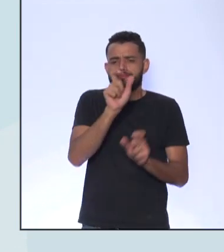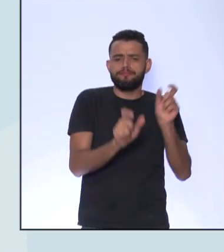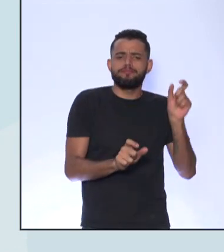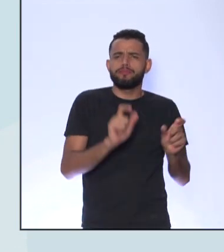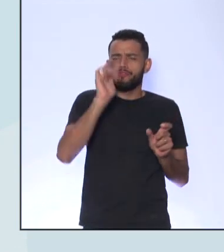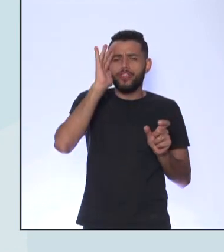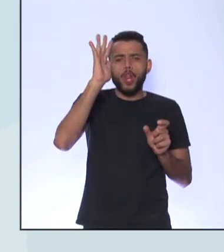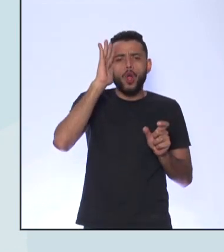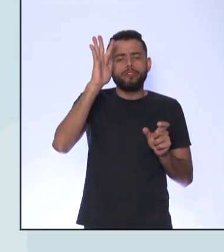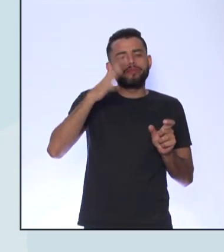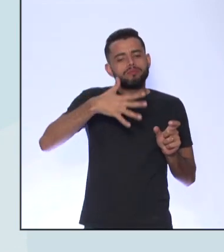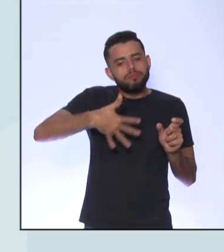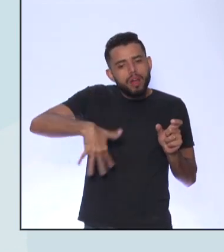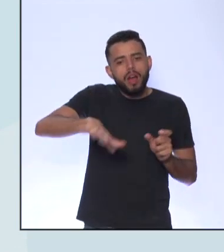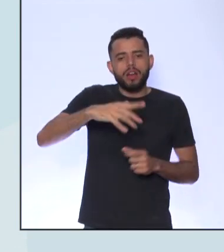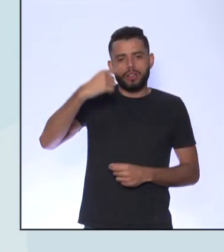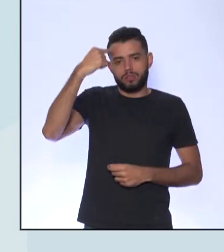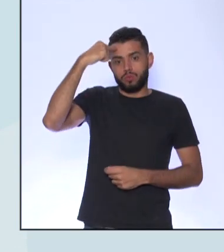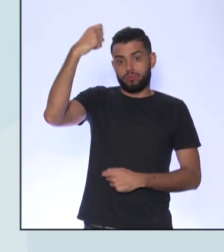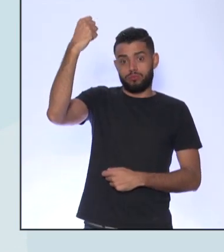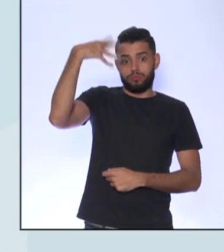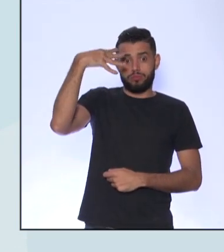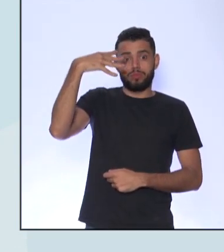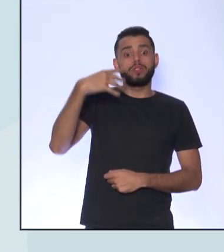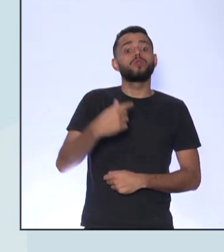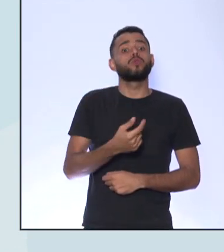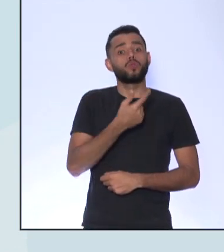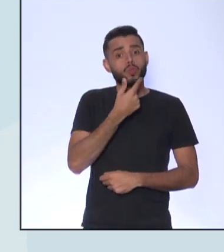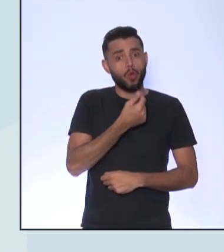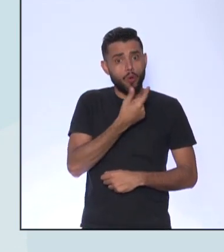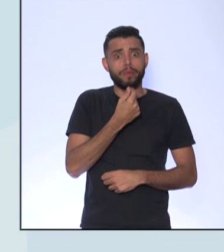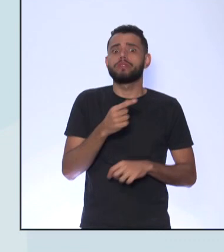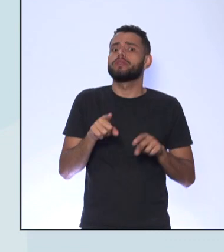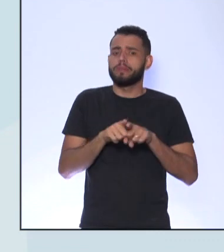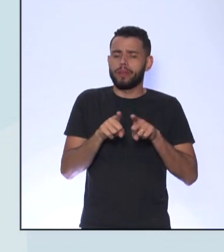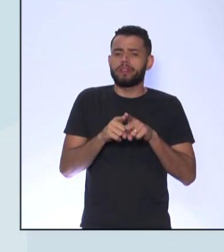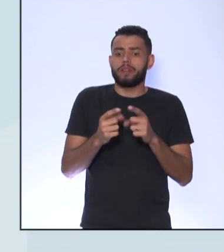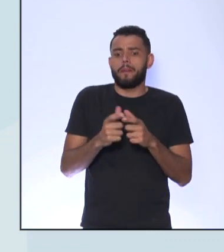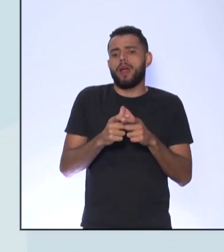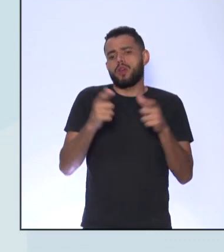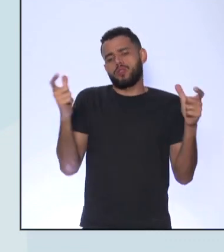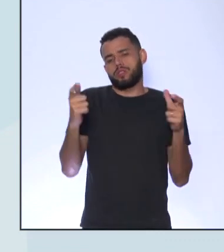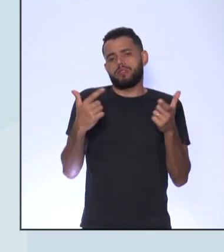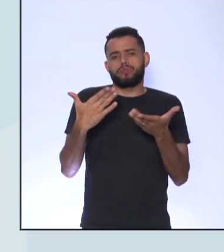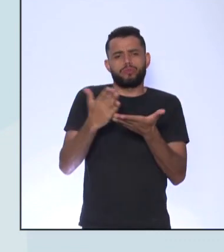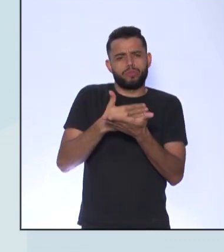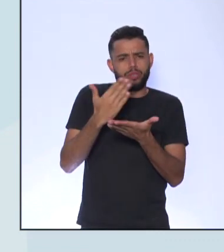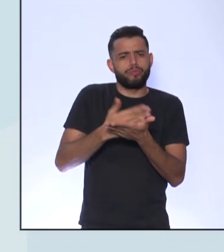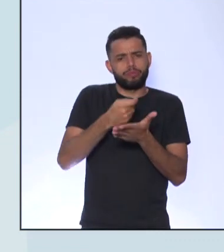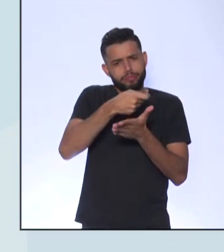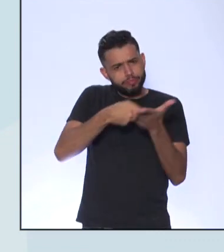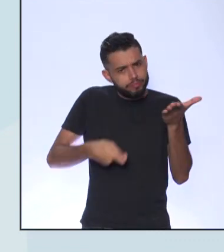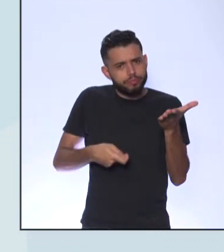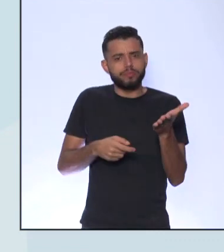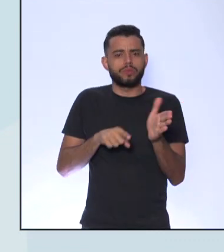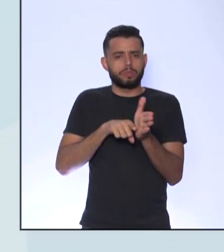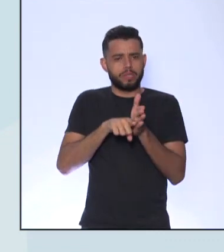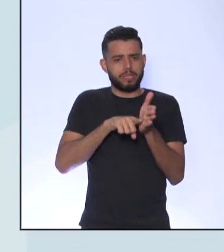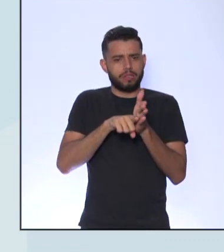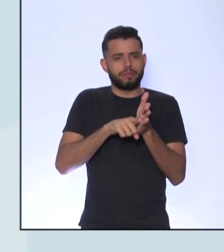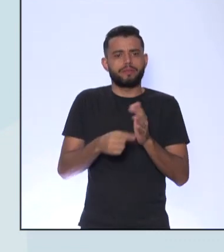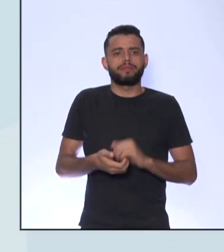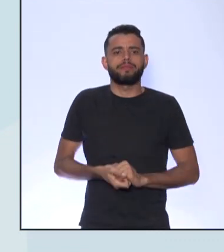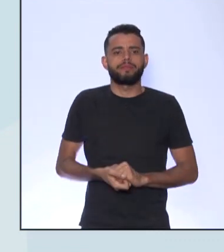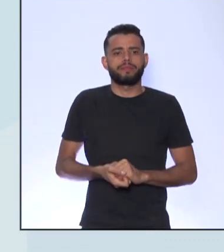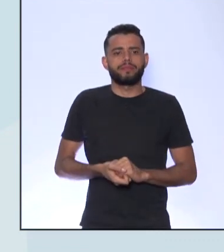de falar também Dos homens iluministas Que são os que mais tem nos materiais didáticos Nos livros Que são os pesquisados A gente